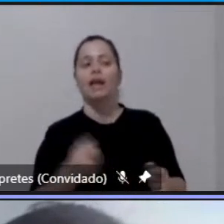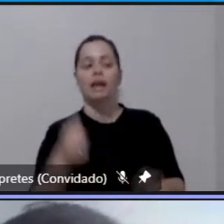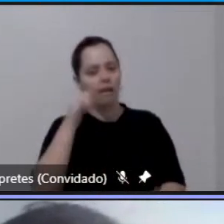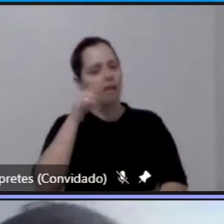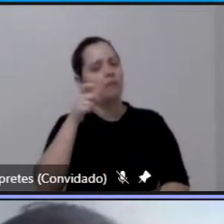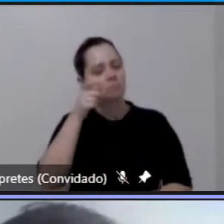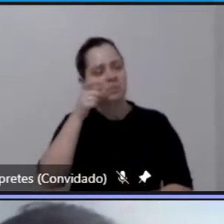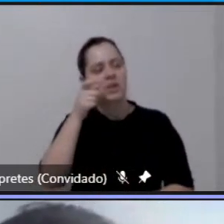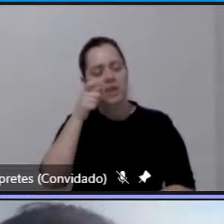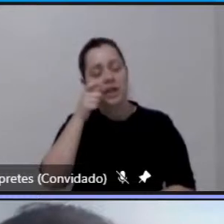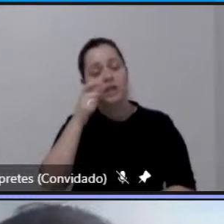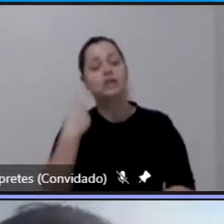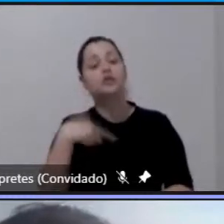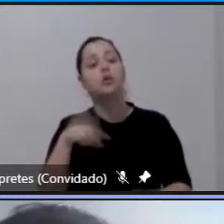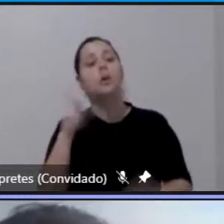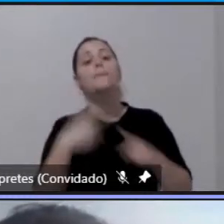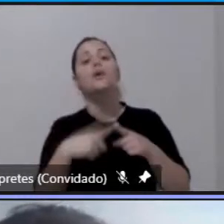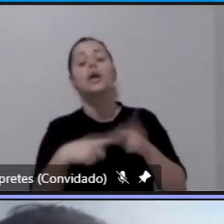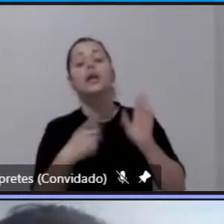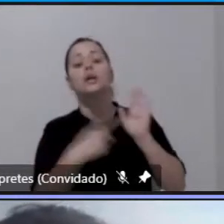demonstra a